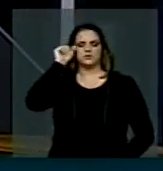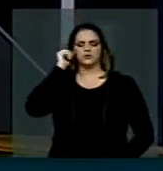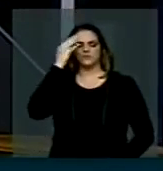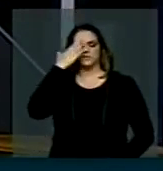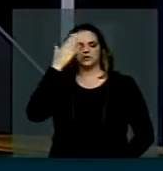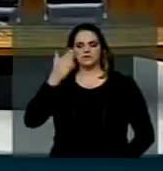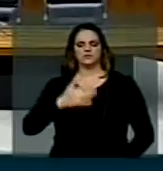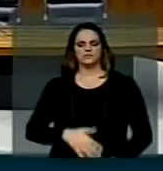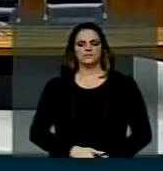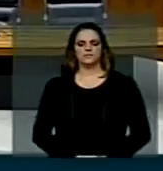Amapá. Muito obrigado, presidente.